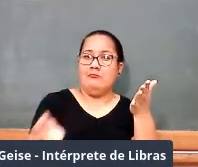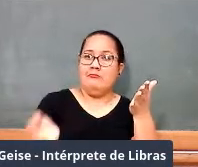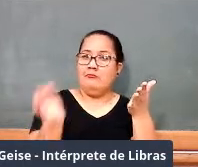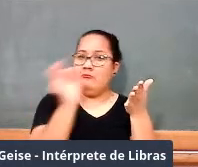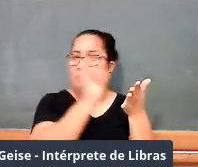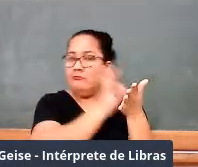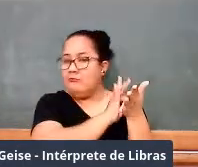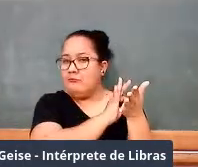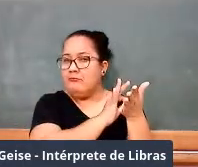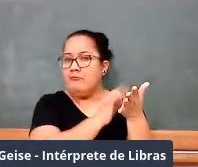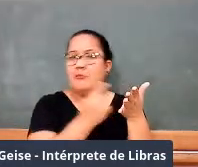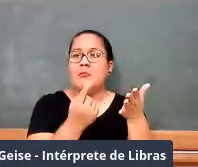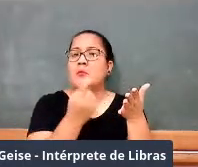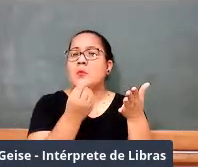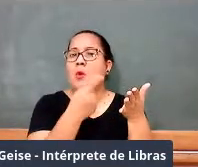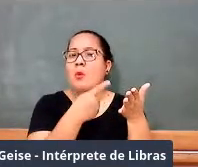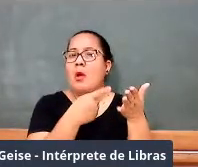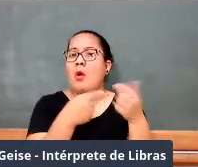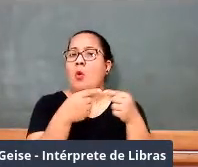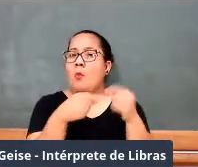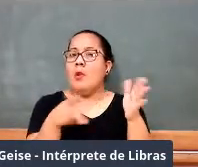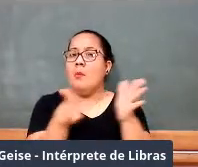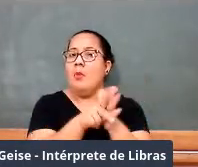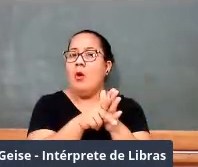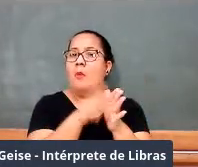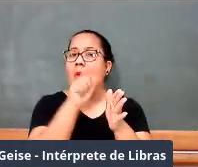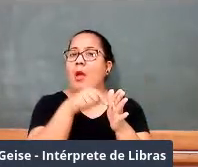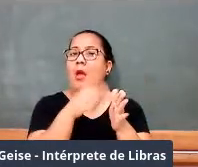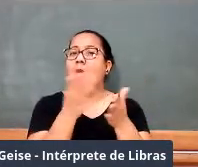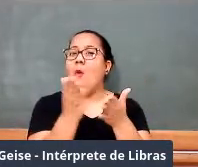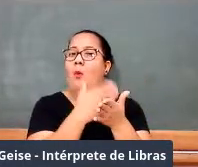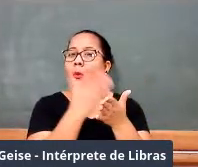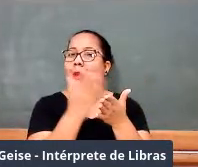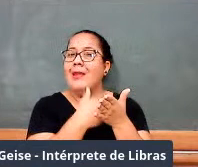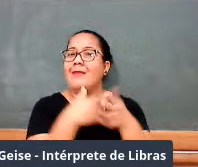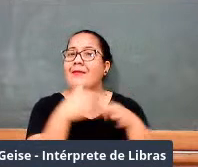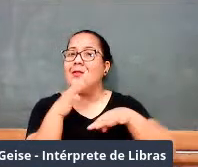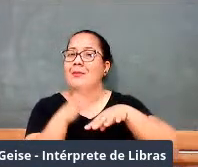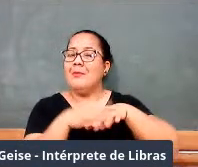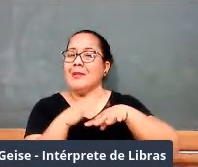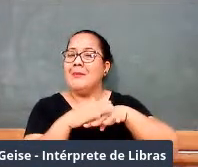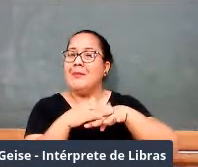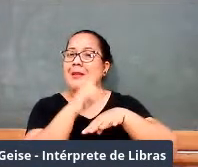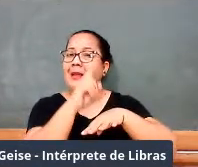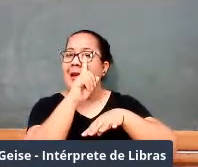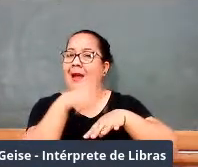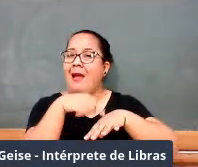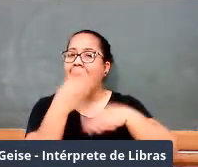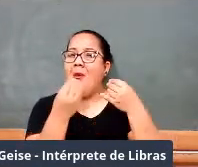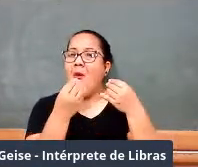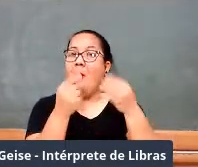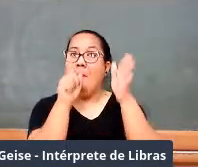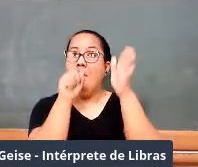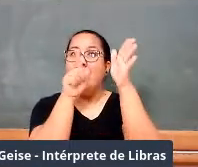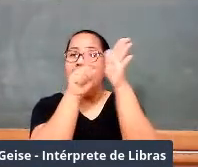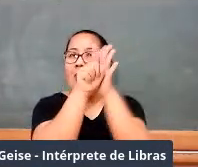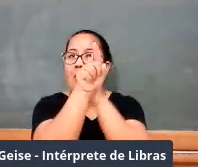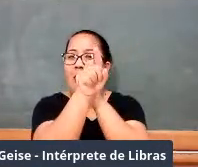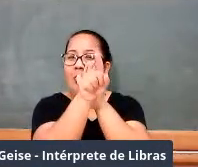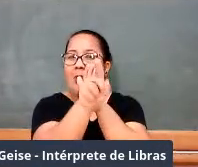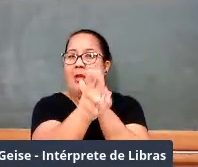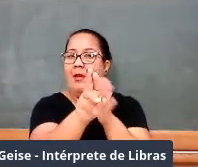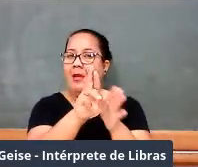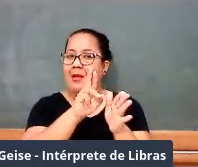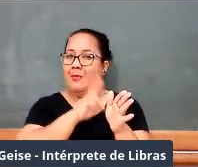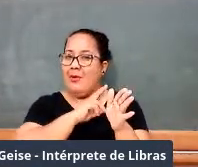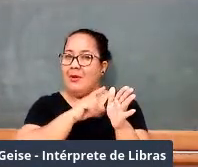apresenta o texto didático de matemática. Esta forma é a forma de pergunta e resposta, não é?